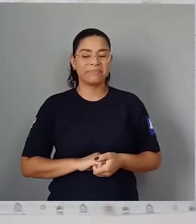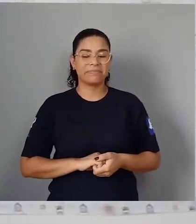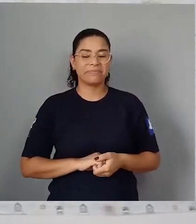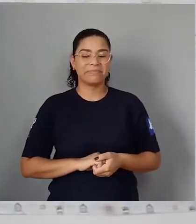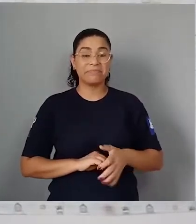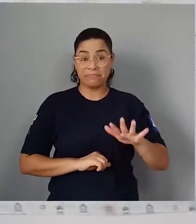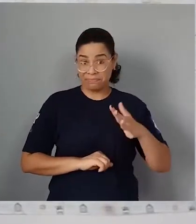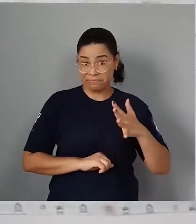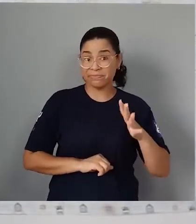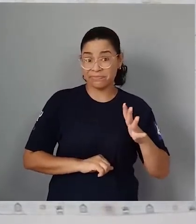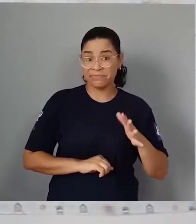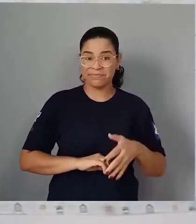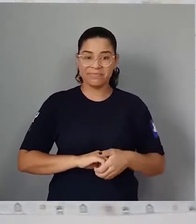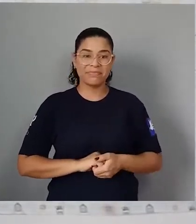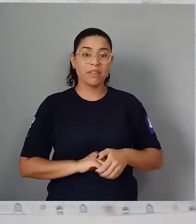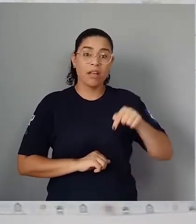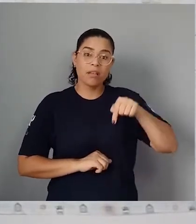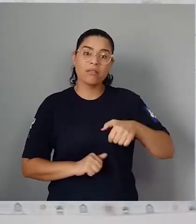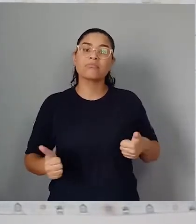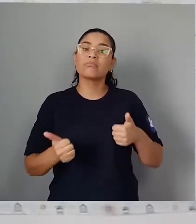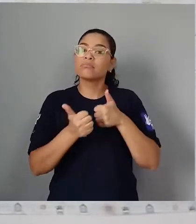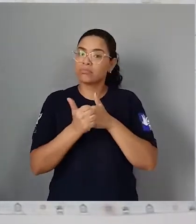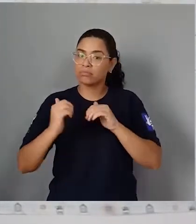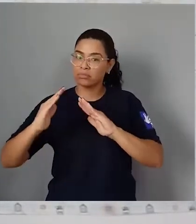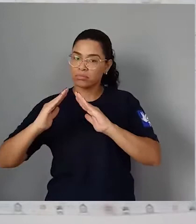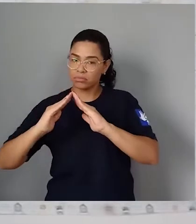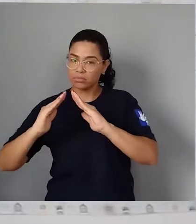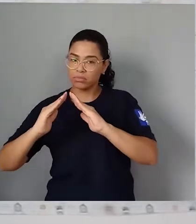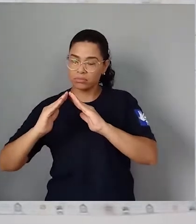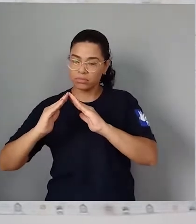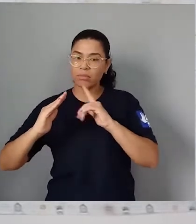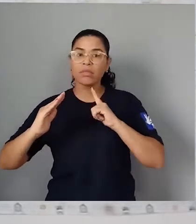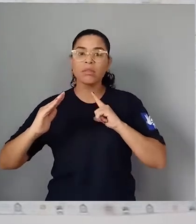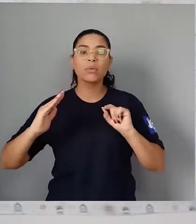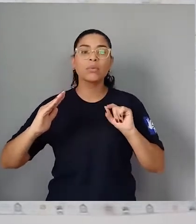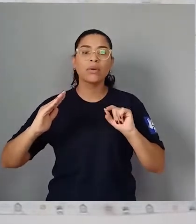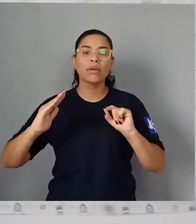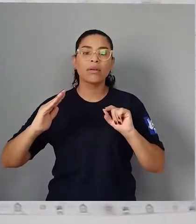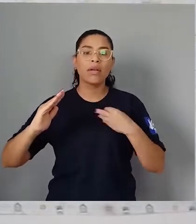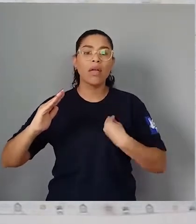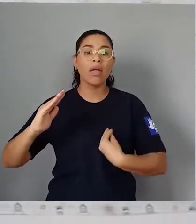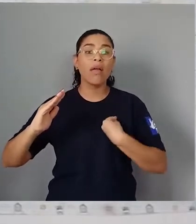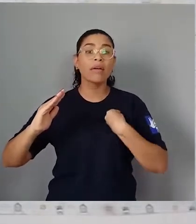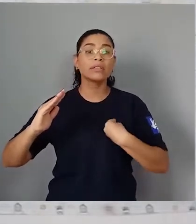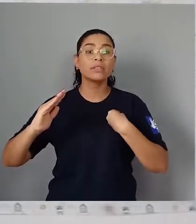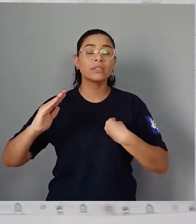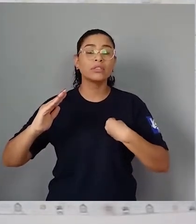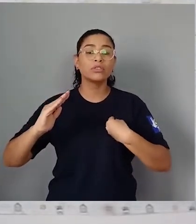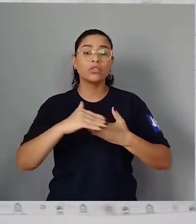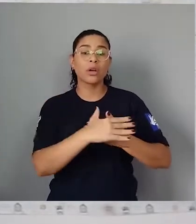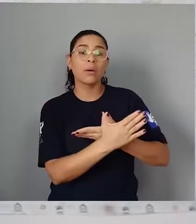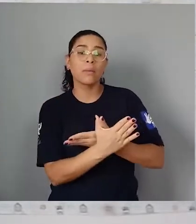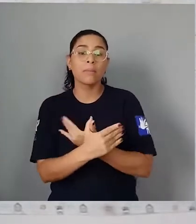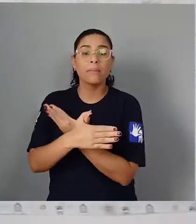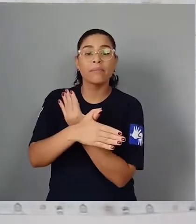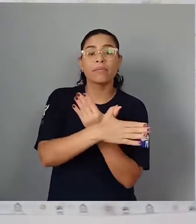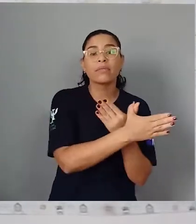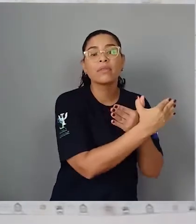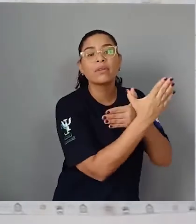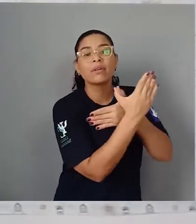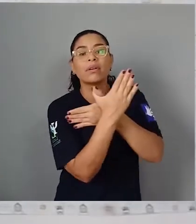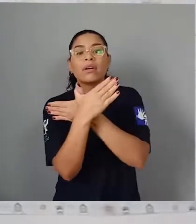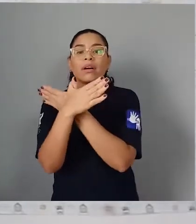Aqui perto de casa Existe o balé das borboletas Hoje tem